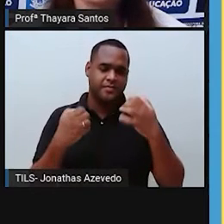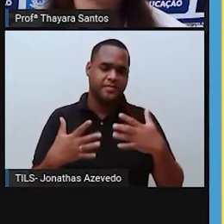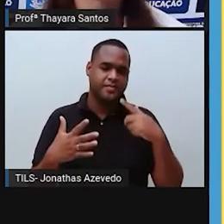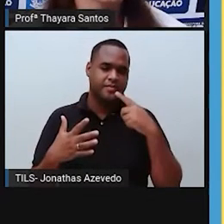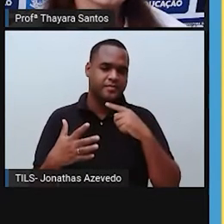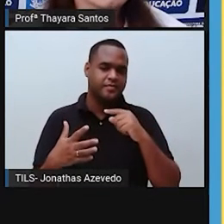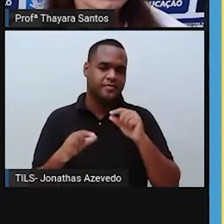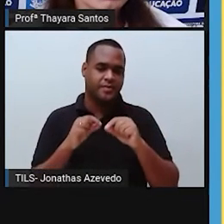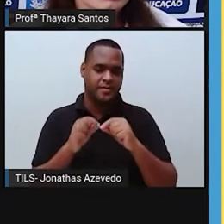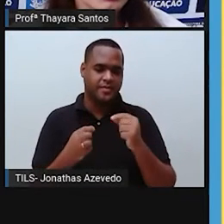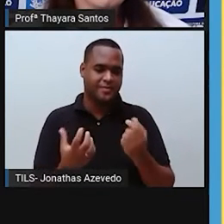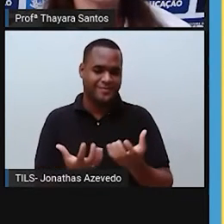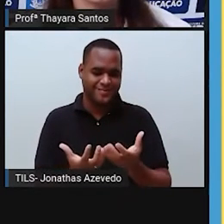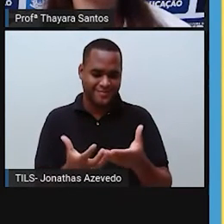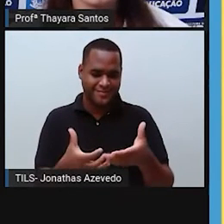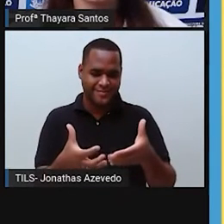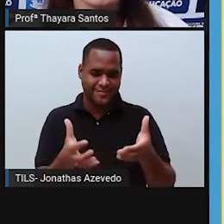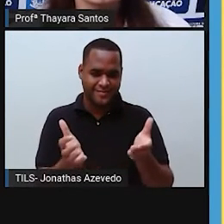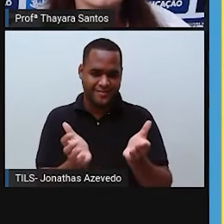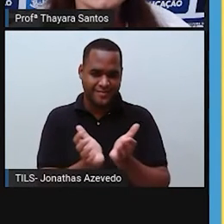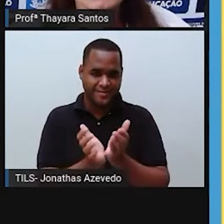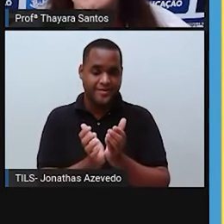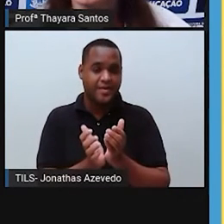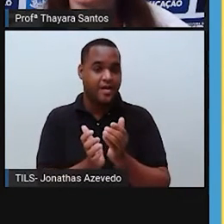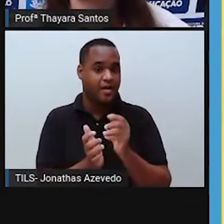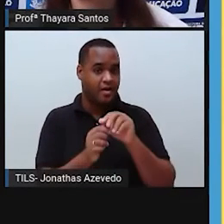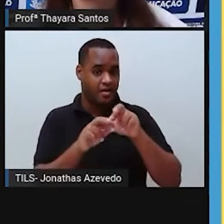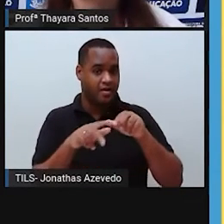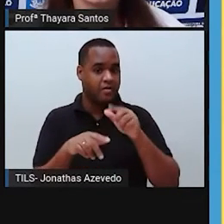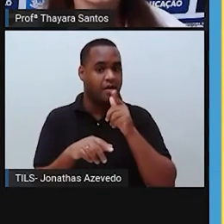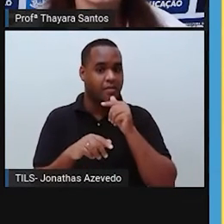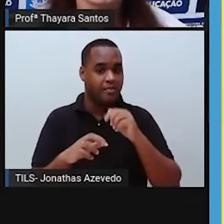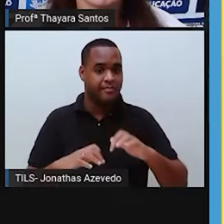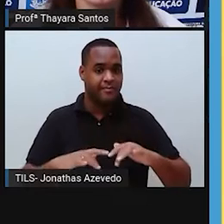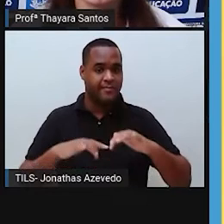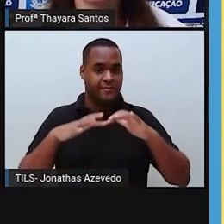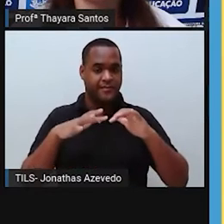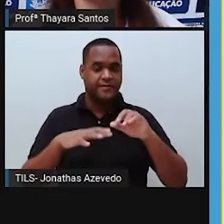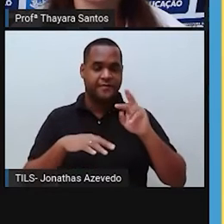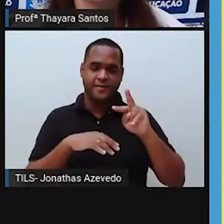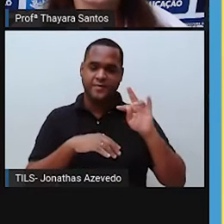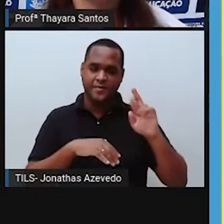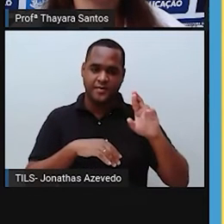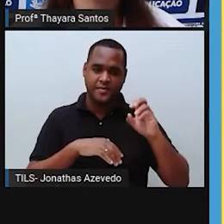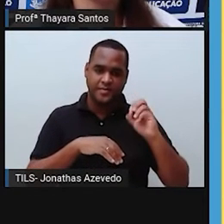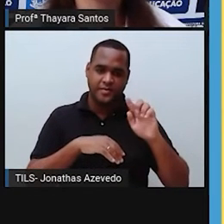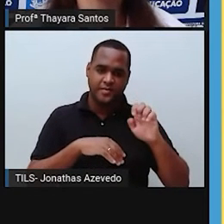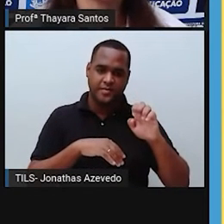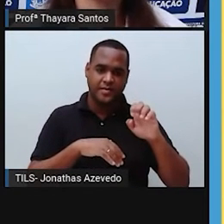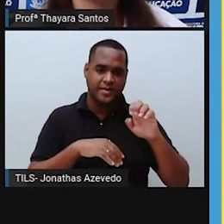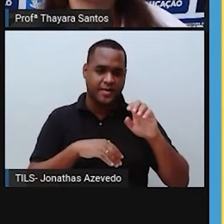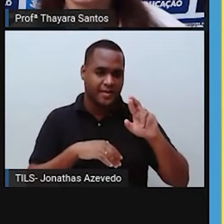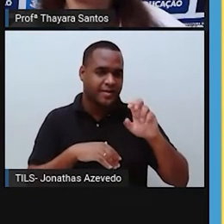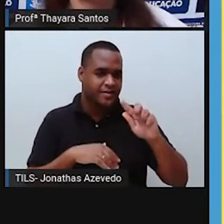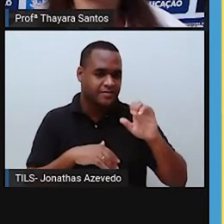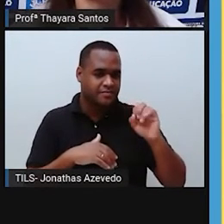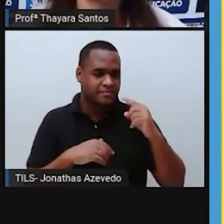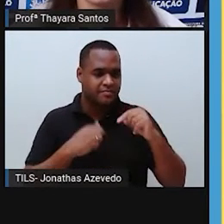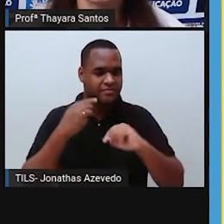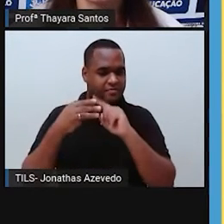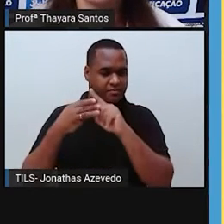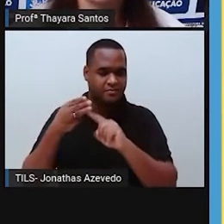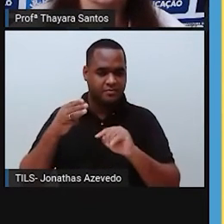apresentar as vitórias rédeas. Elas ficam numa área bastante alagada e cheia de vitórias rédeas. Então, a gente tem essas três